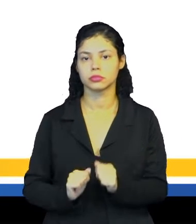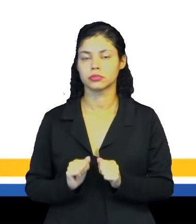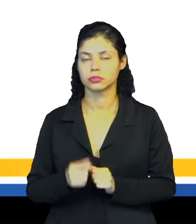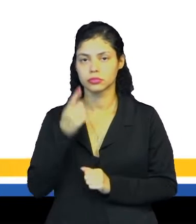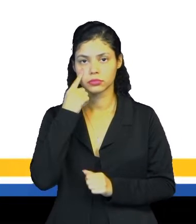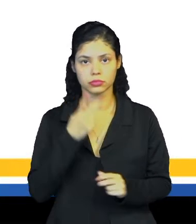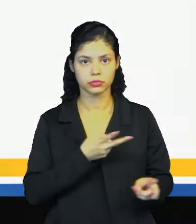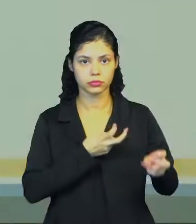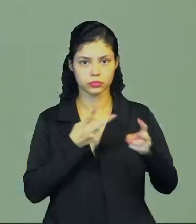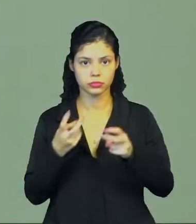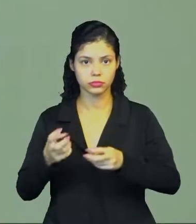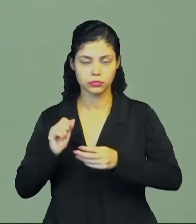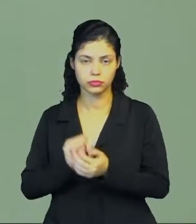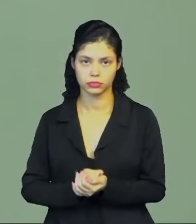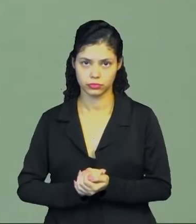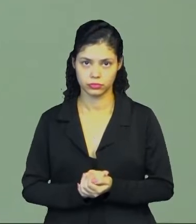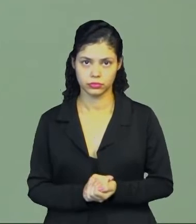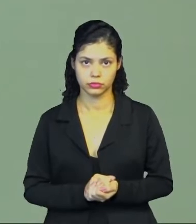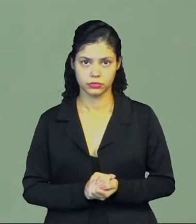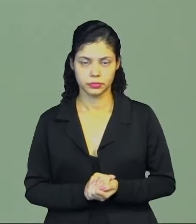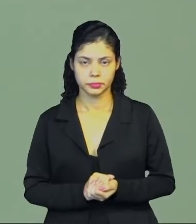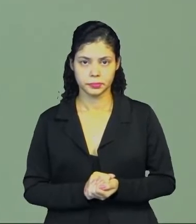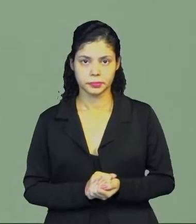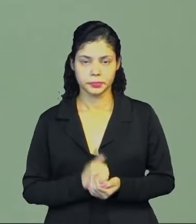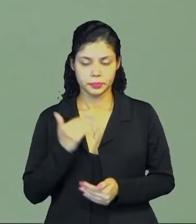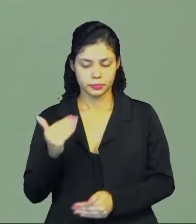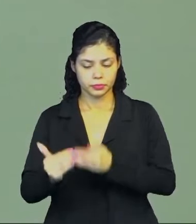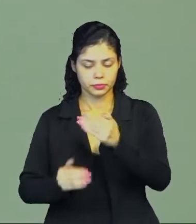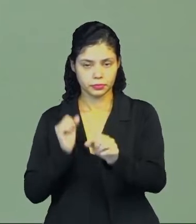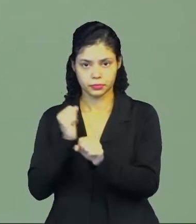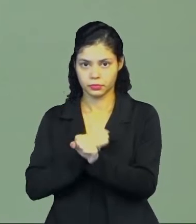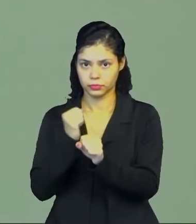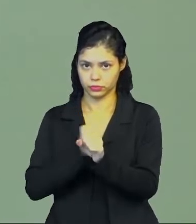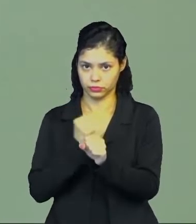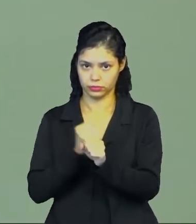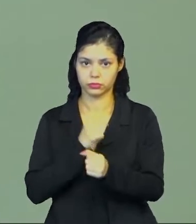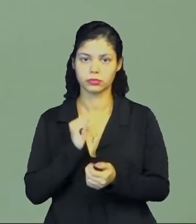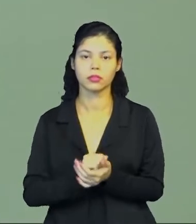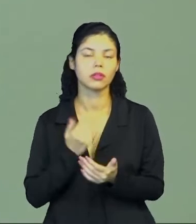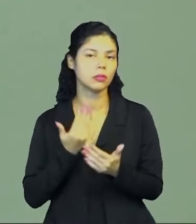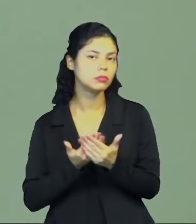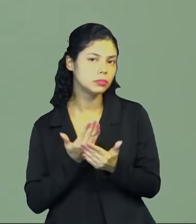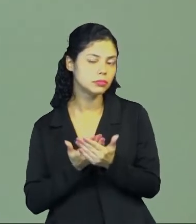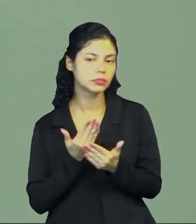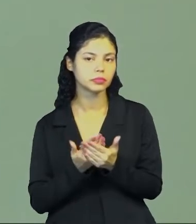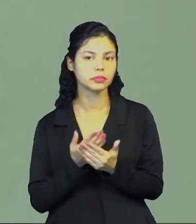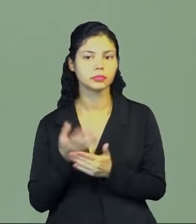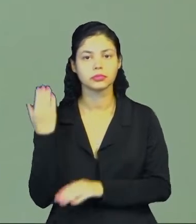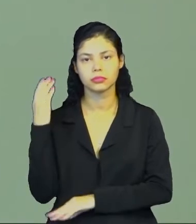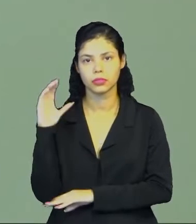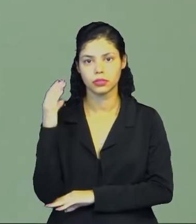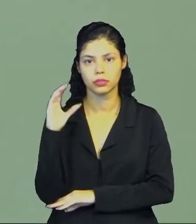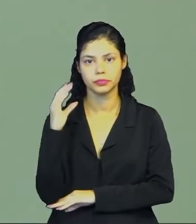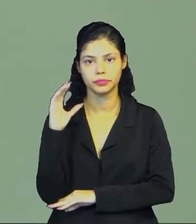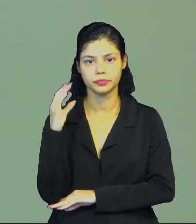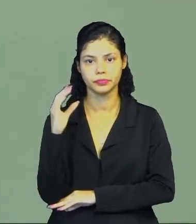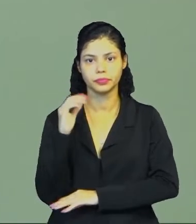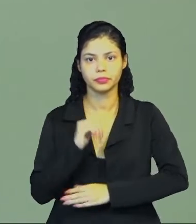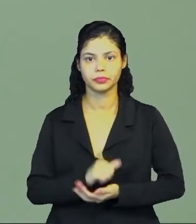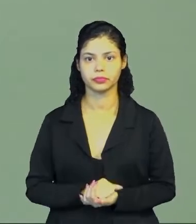observar que, com o decorrer dos anos, os estudos científicos